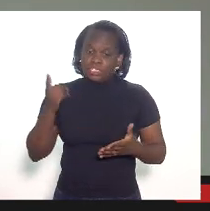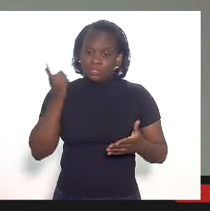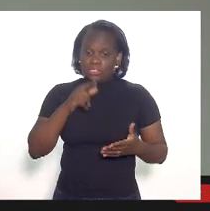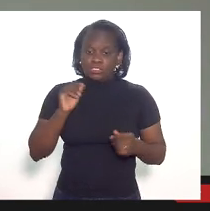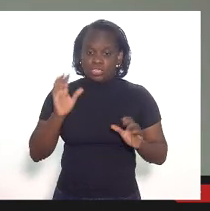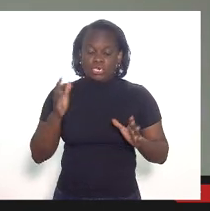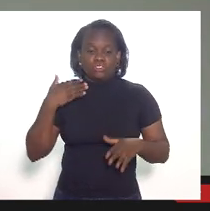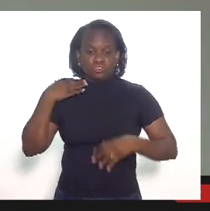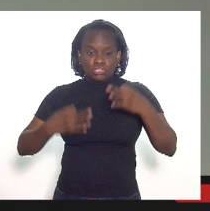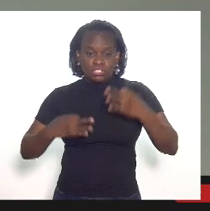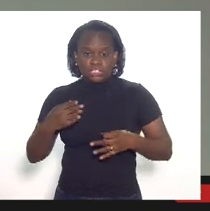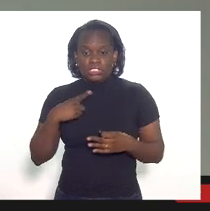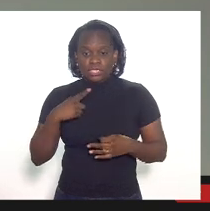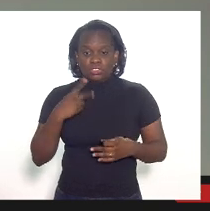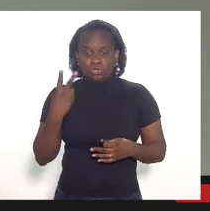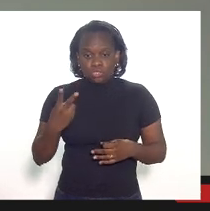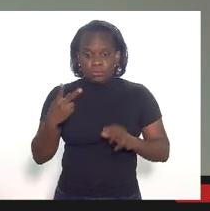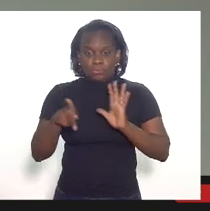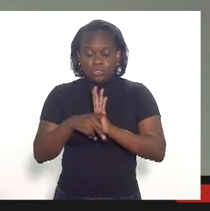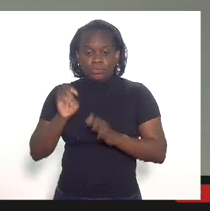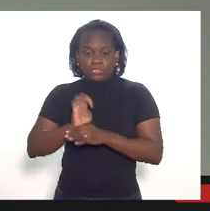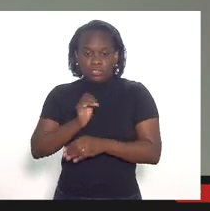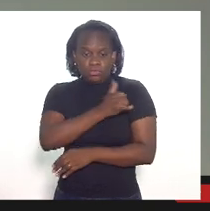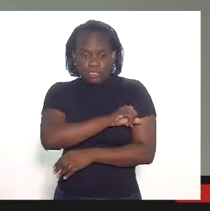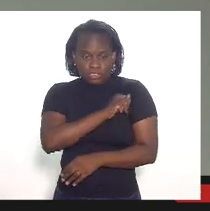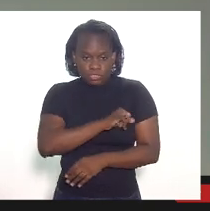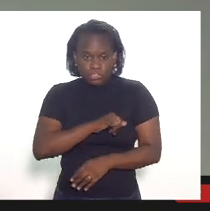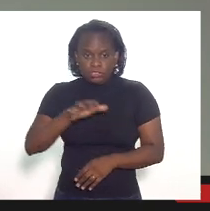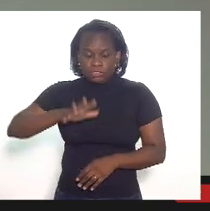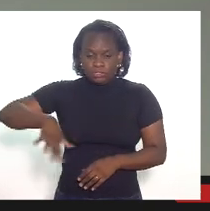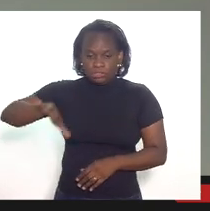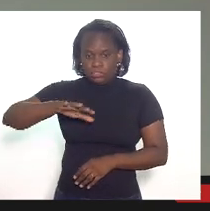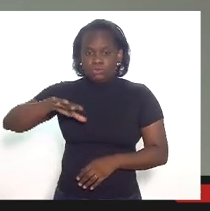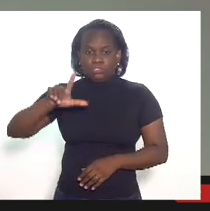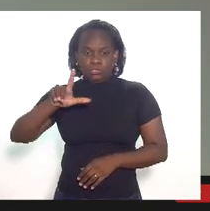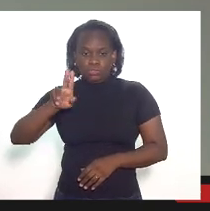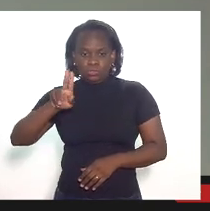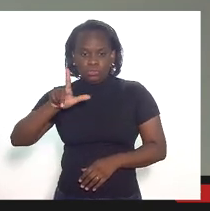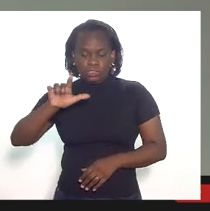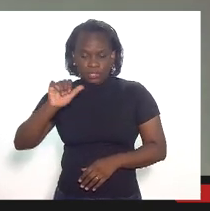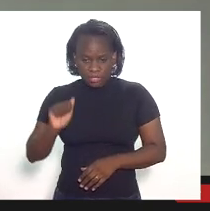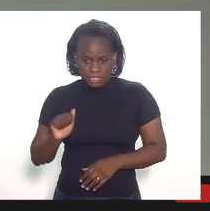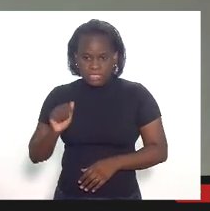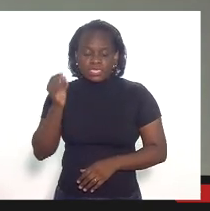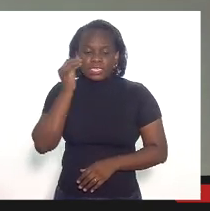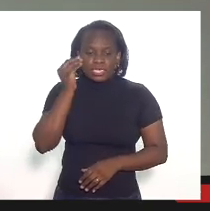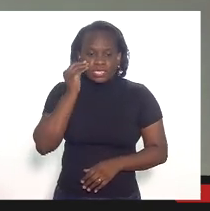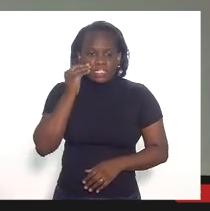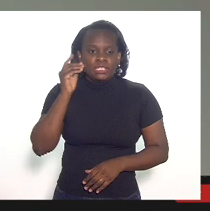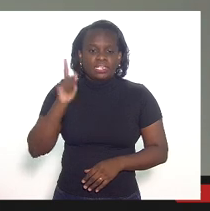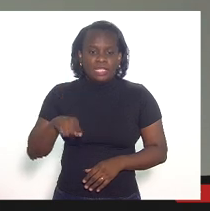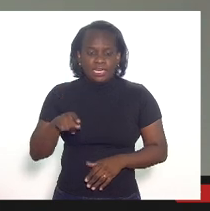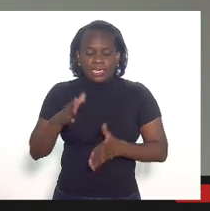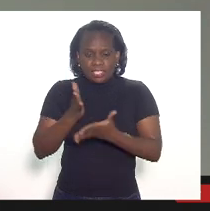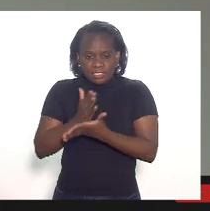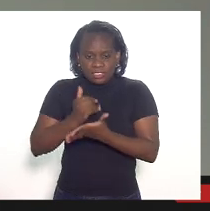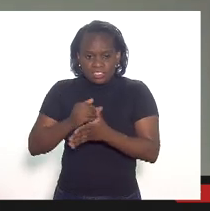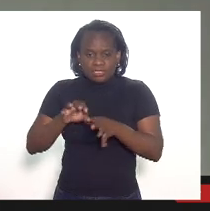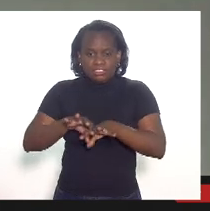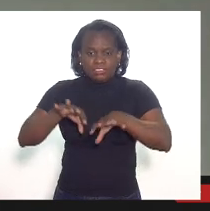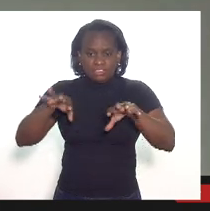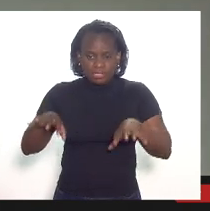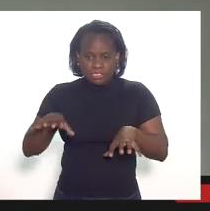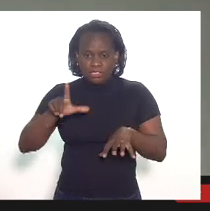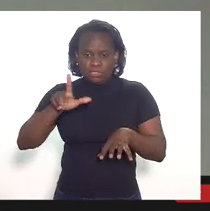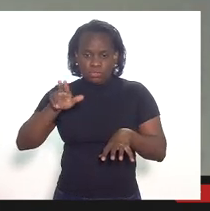em dois grandes campos do Estado do Rio de Janeiro, o campo de Lula, cuja tentativa é o desmembramento em